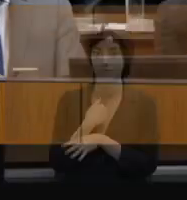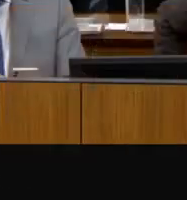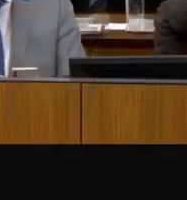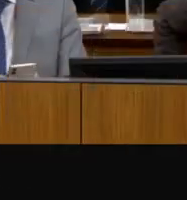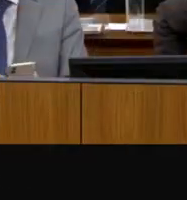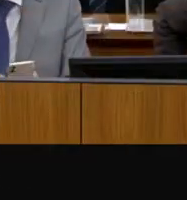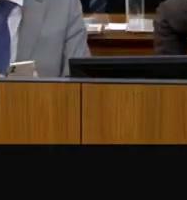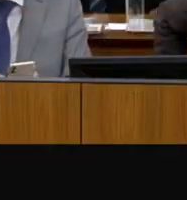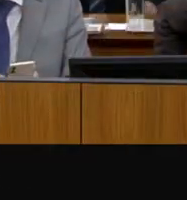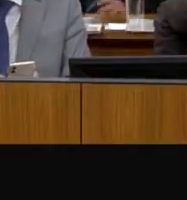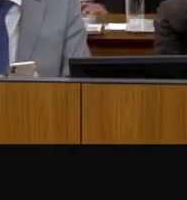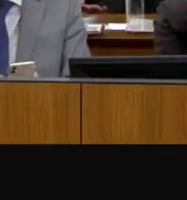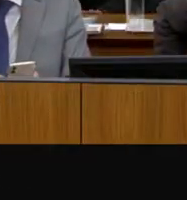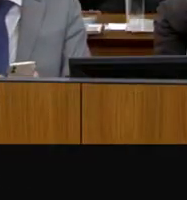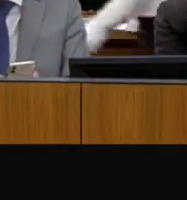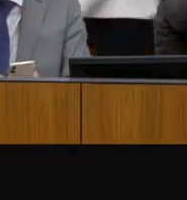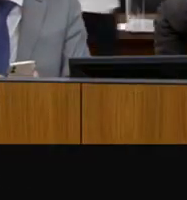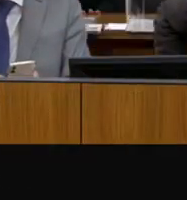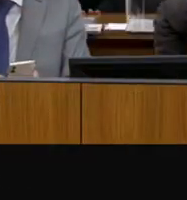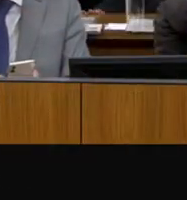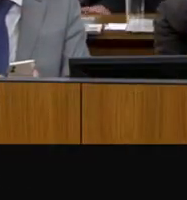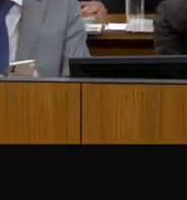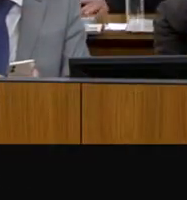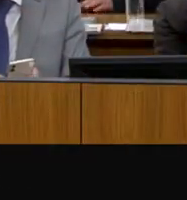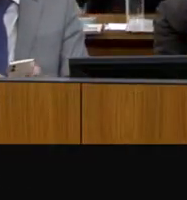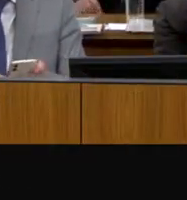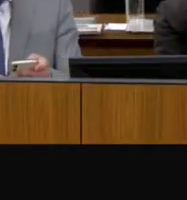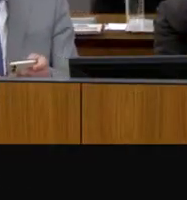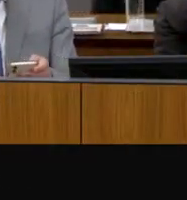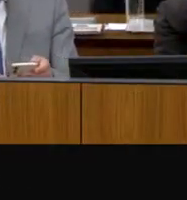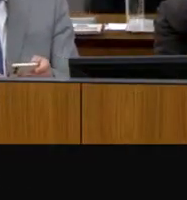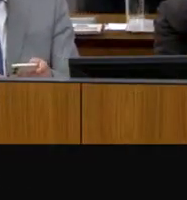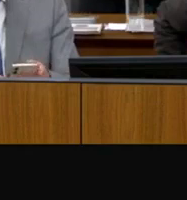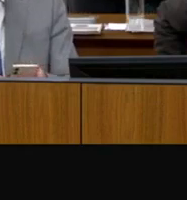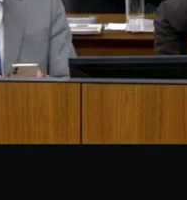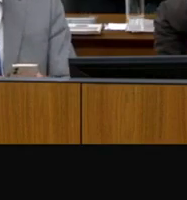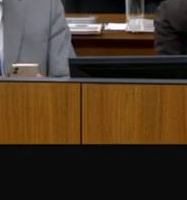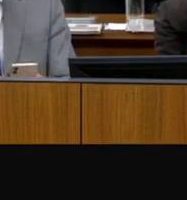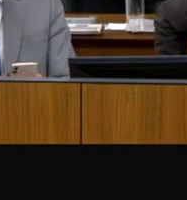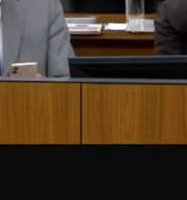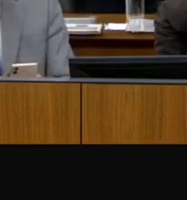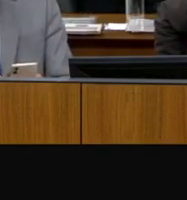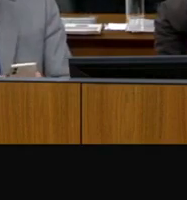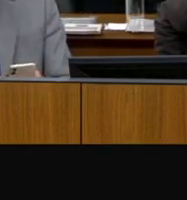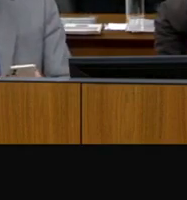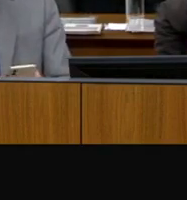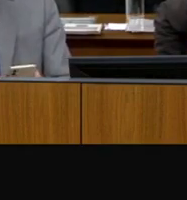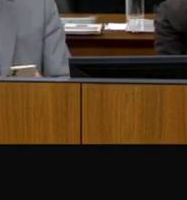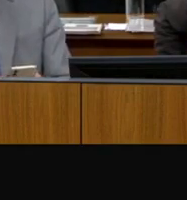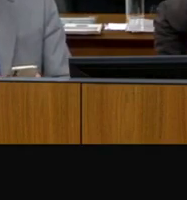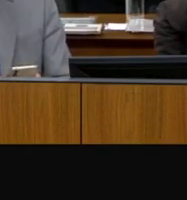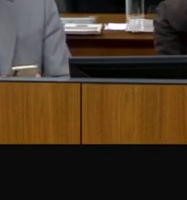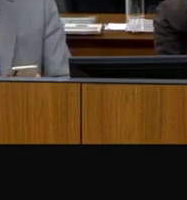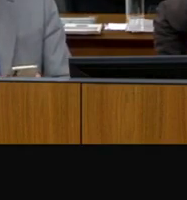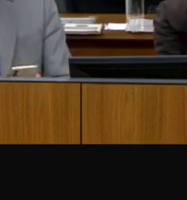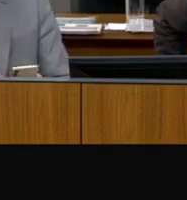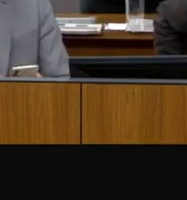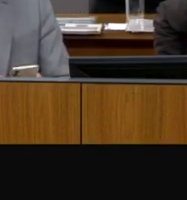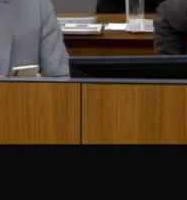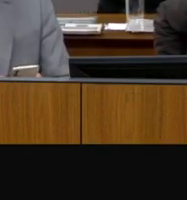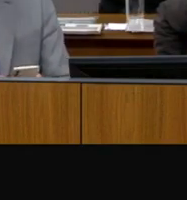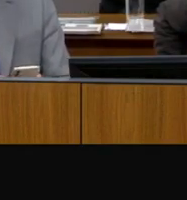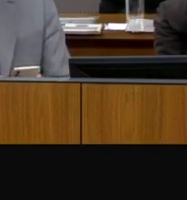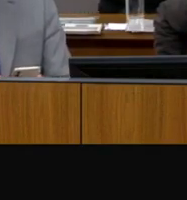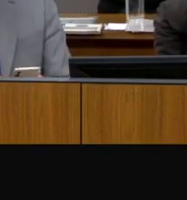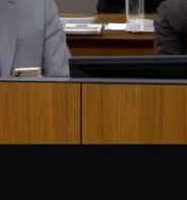milhão e 600 mil laudos policiais e vamos seguir por gentileza. Na próxima lâmina, nós temos